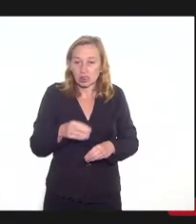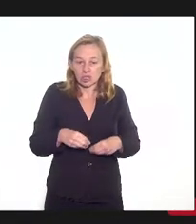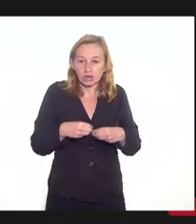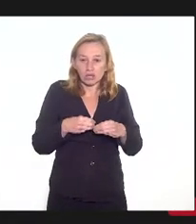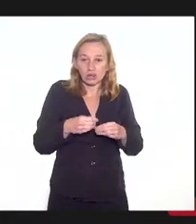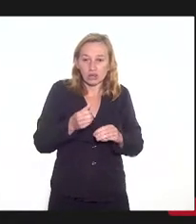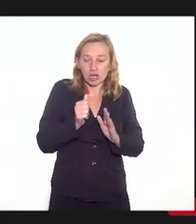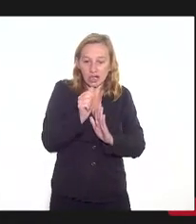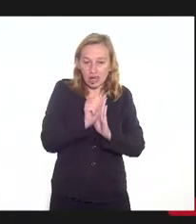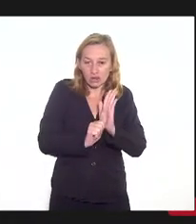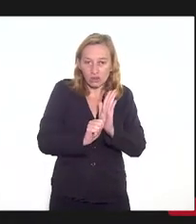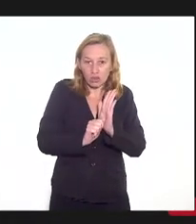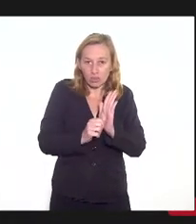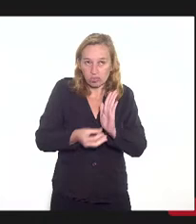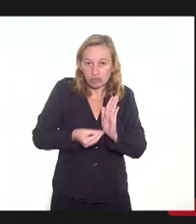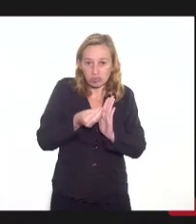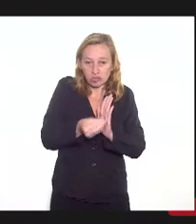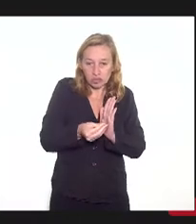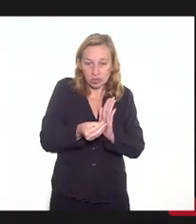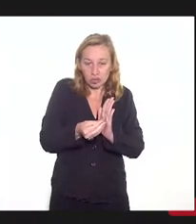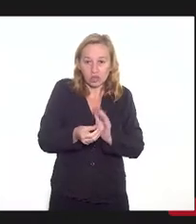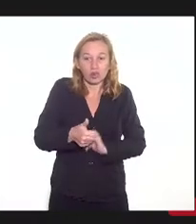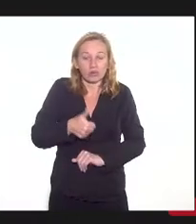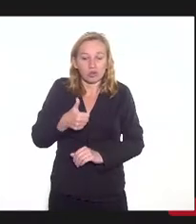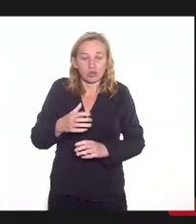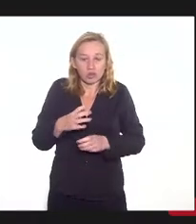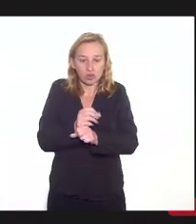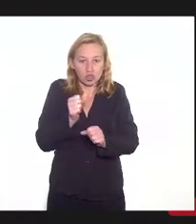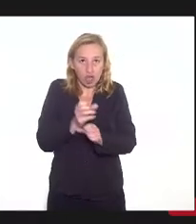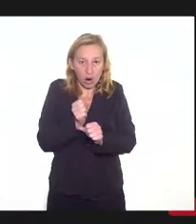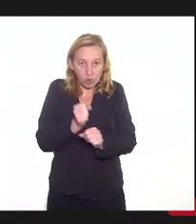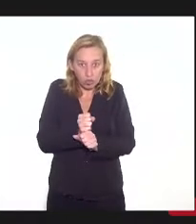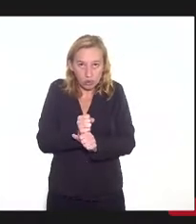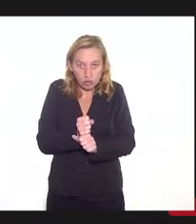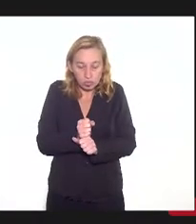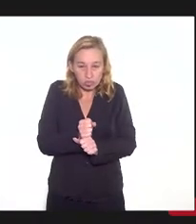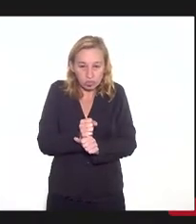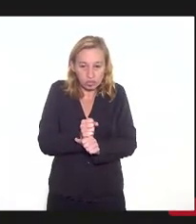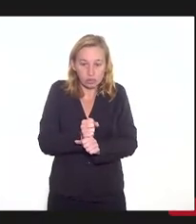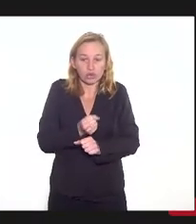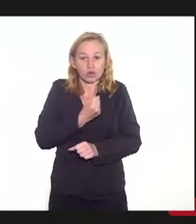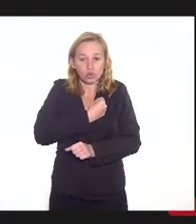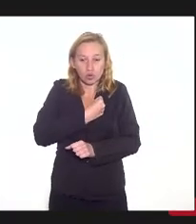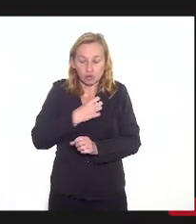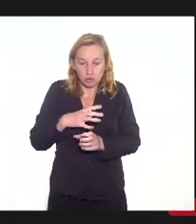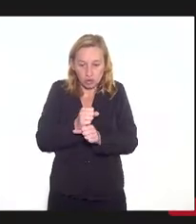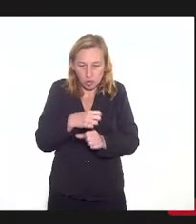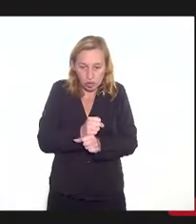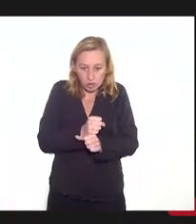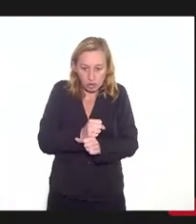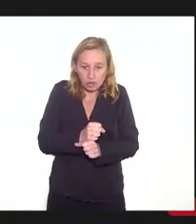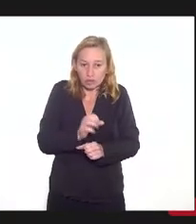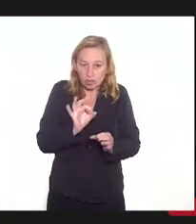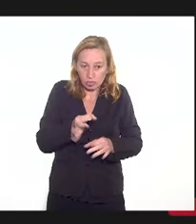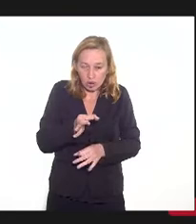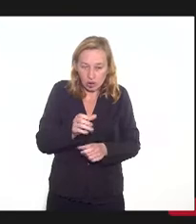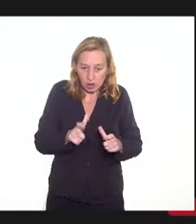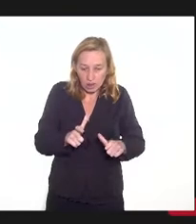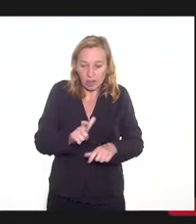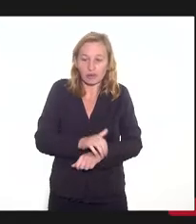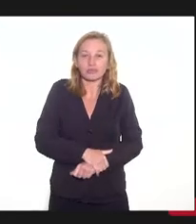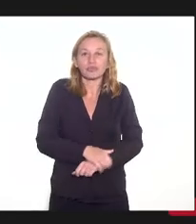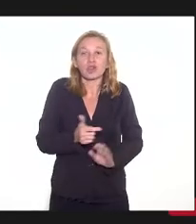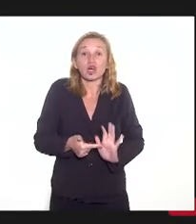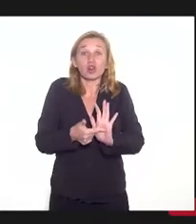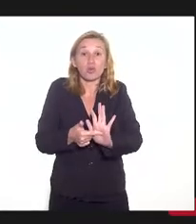diagnóstico da situação fiscal que é extraído dos dados da contabilidade, né? Que